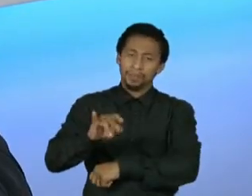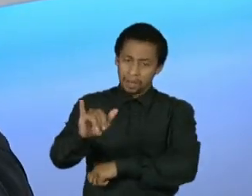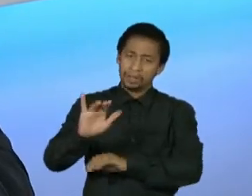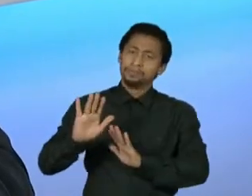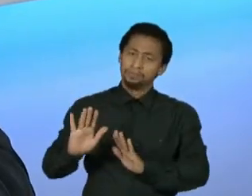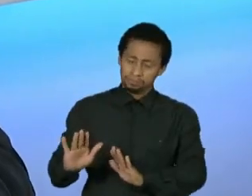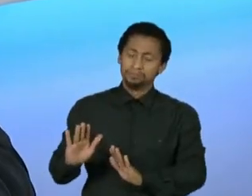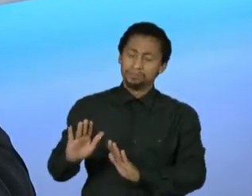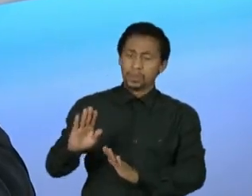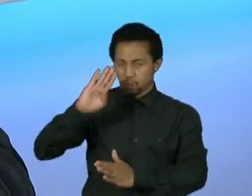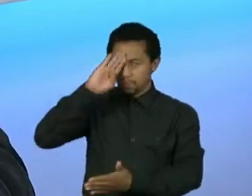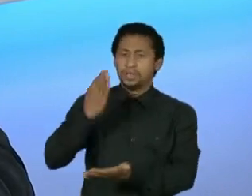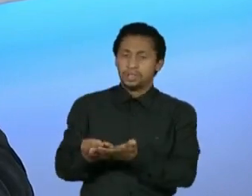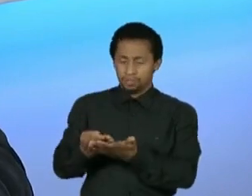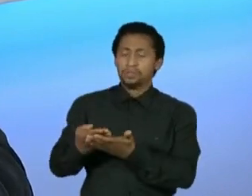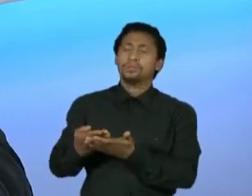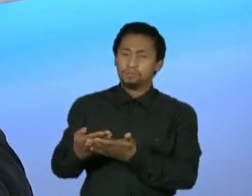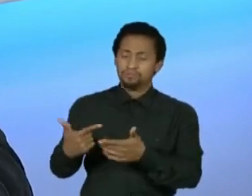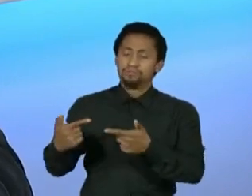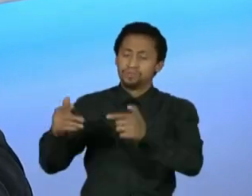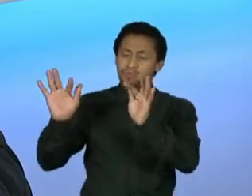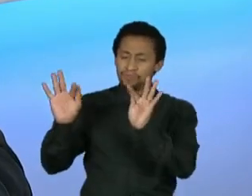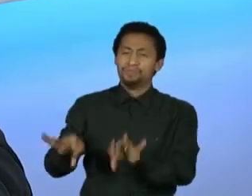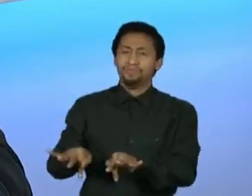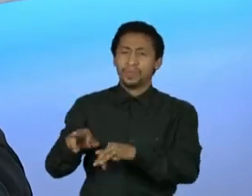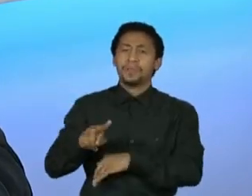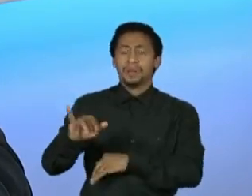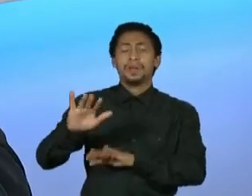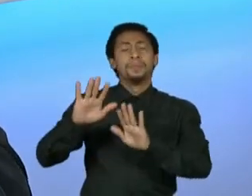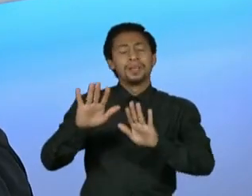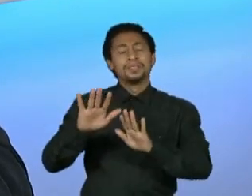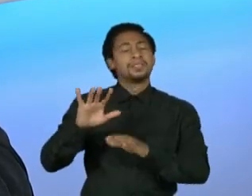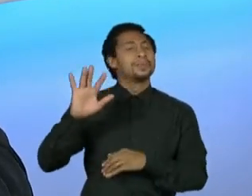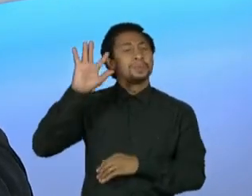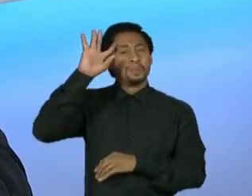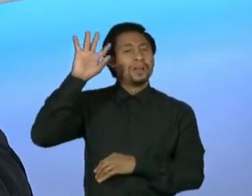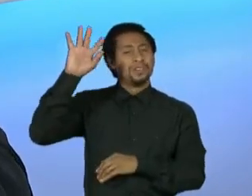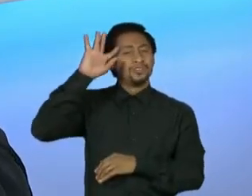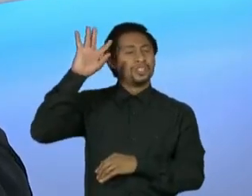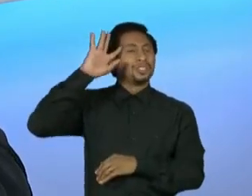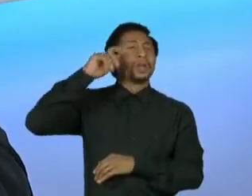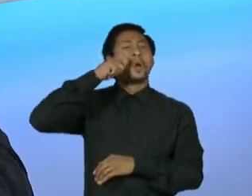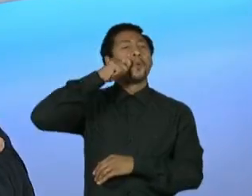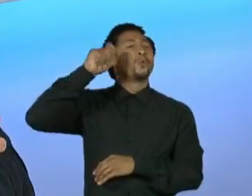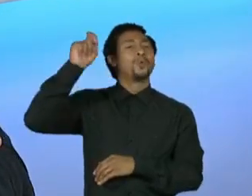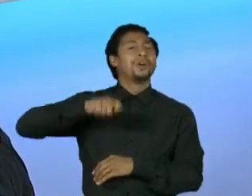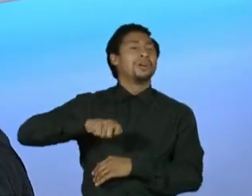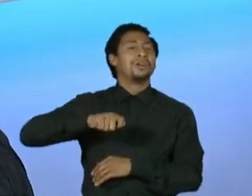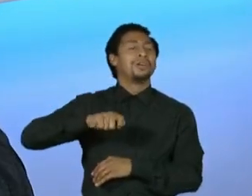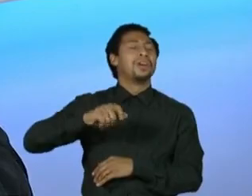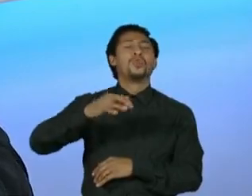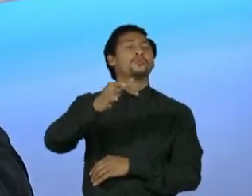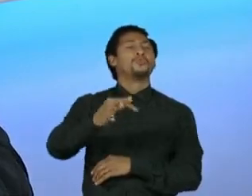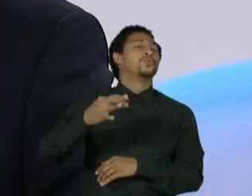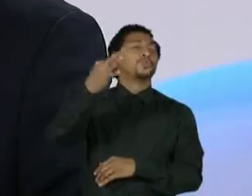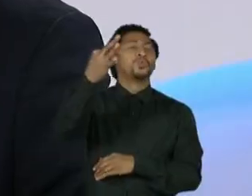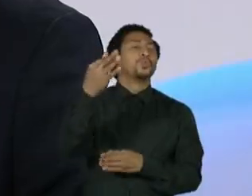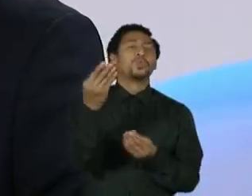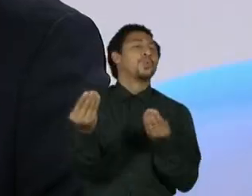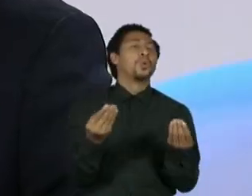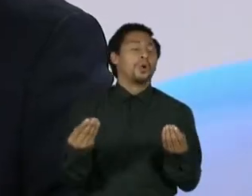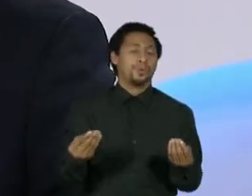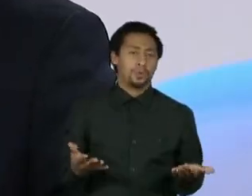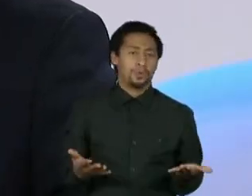Mas qual é a Ucrânia que o senhor imagina para o futuro? Não a ideal, talvez, que o senhor imagine, mas a possível. Por exemplo,